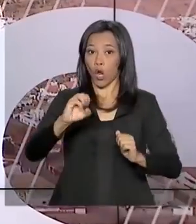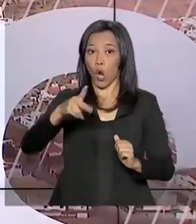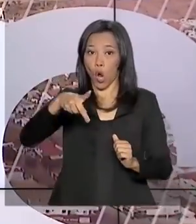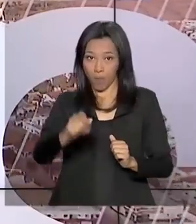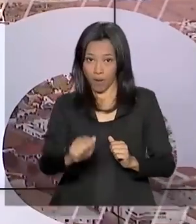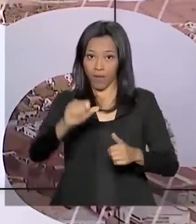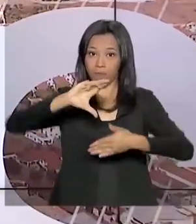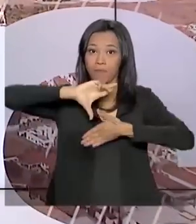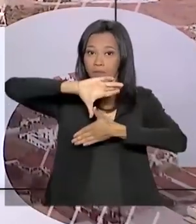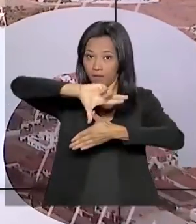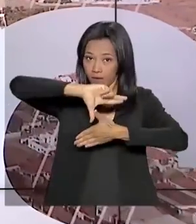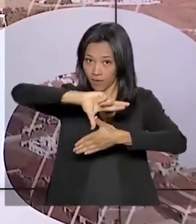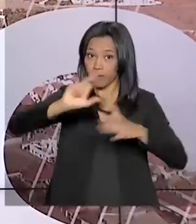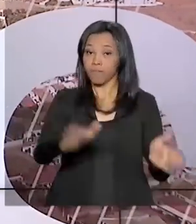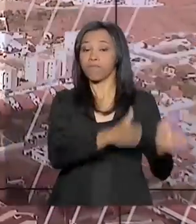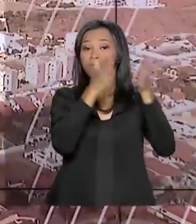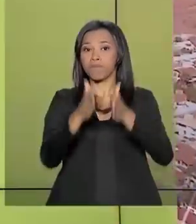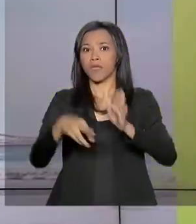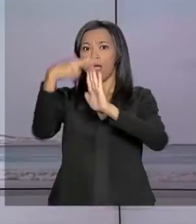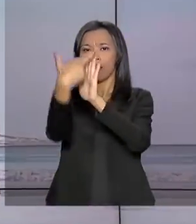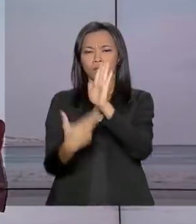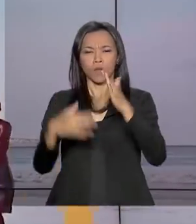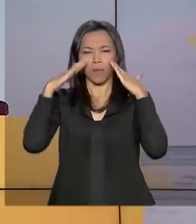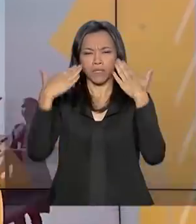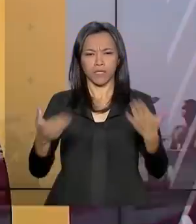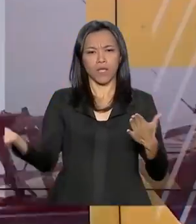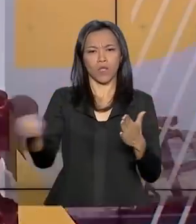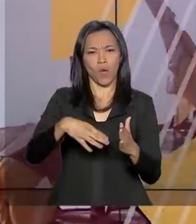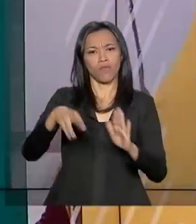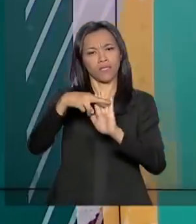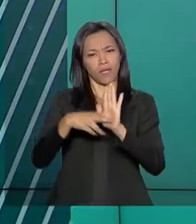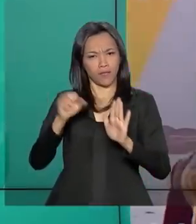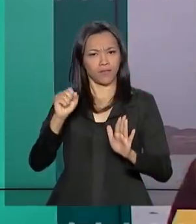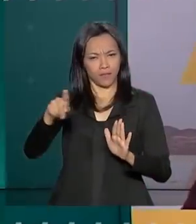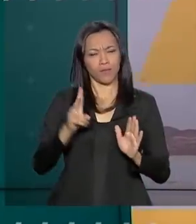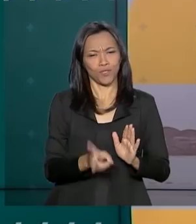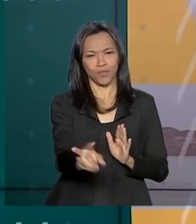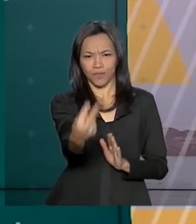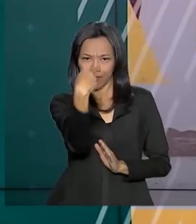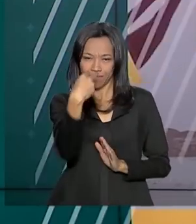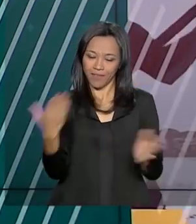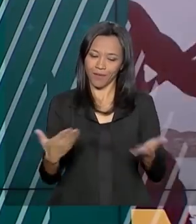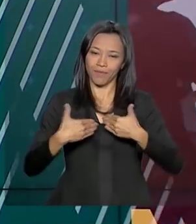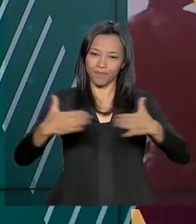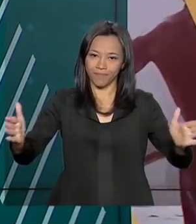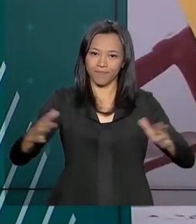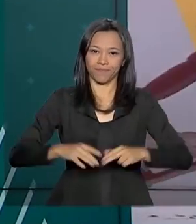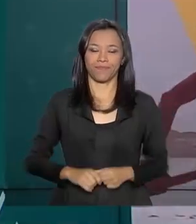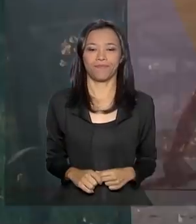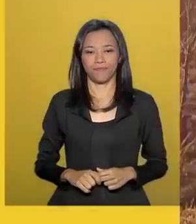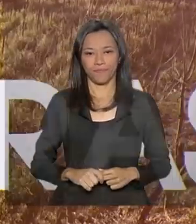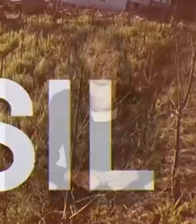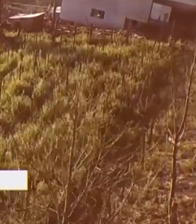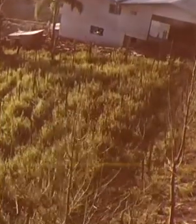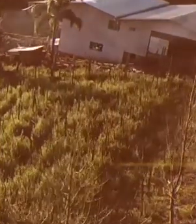expectativa é pela apresentação do relatório da nova Previdência. Previdência. Fique com a gente, porque o Brasil em Dia já está no ar.